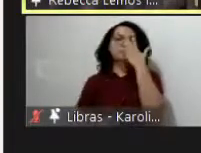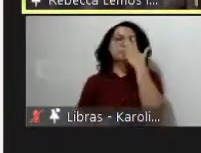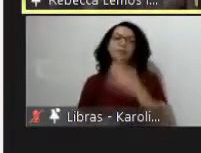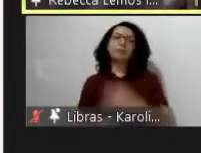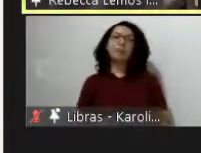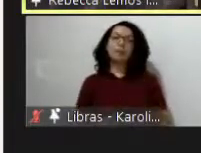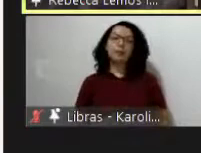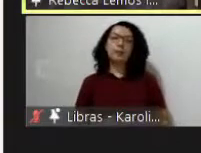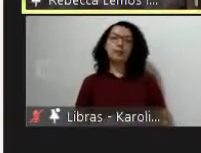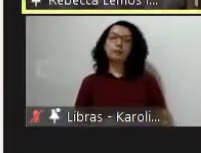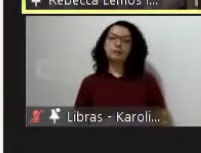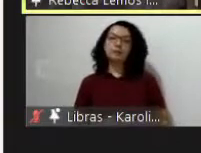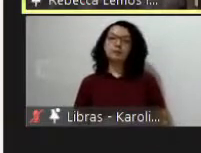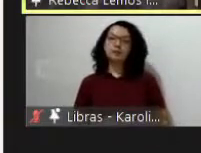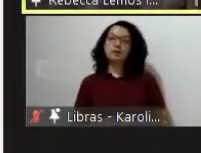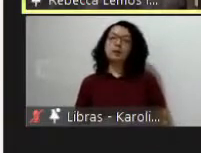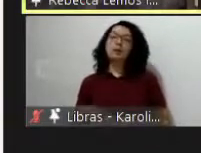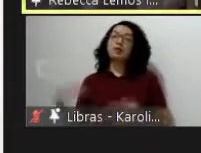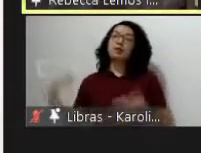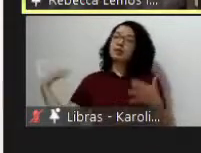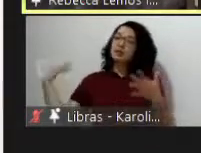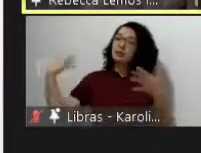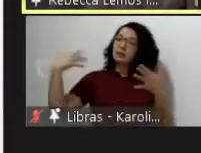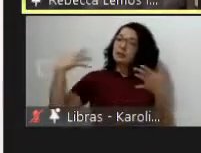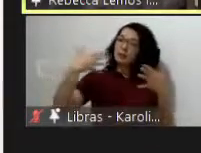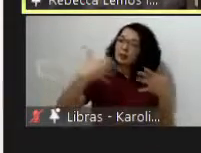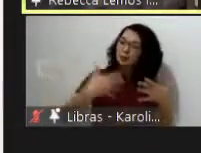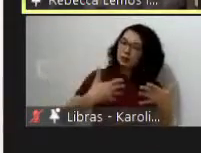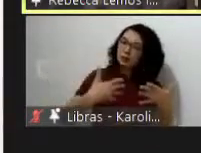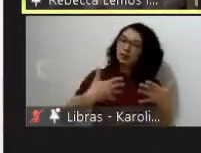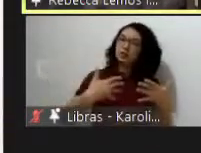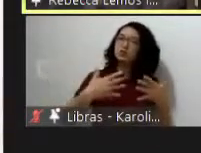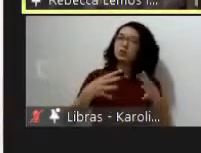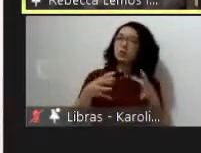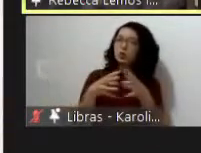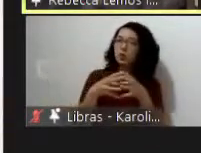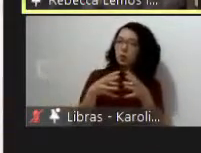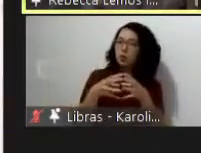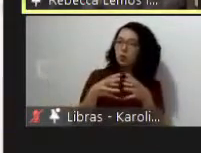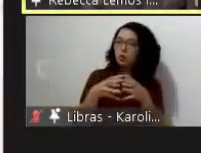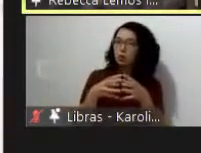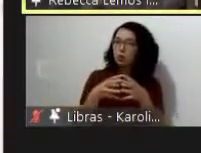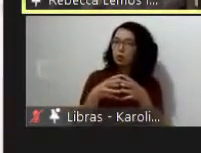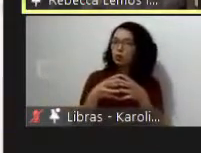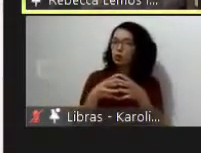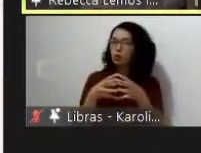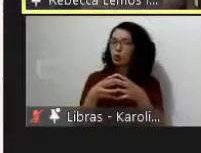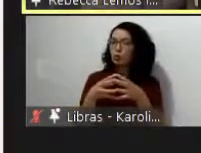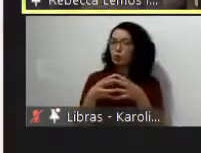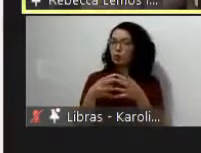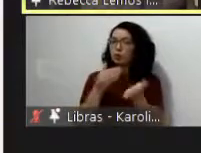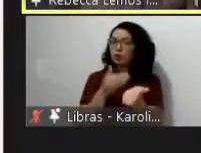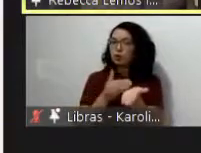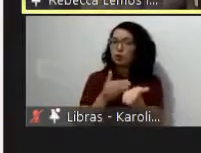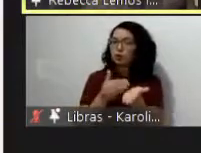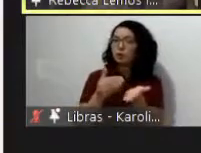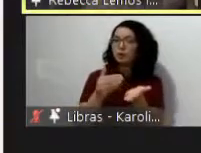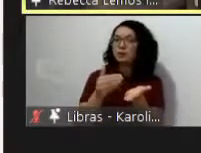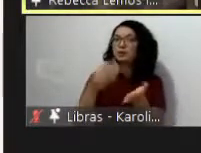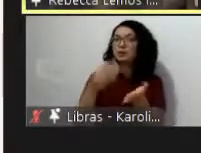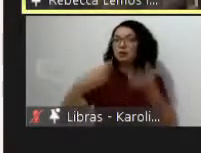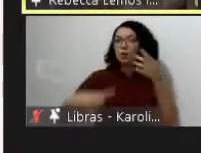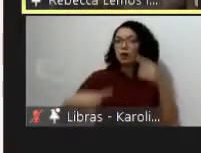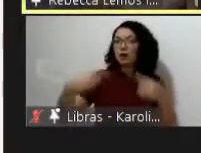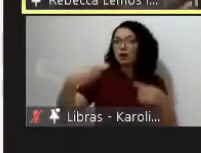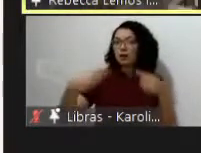nesse meu percurso e da nossa equipe nós começamos a adentrar num debate novo que são os estudos globais